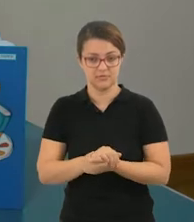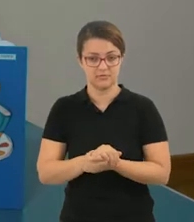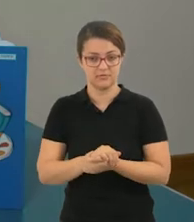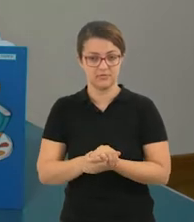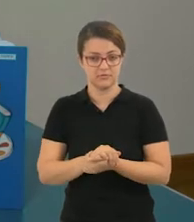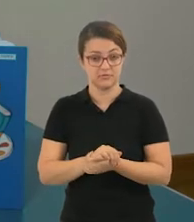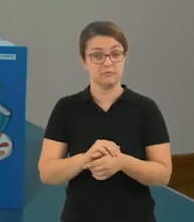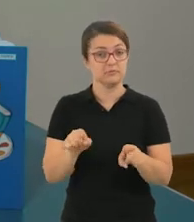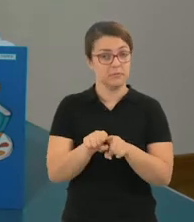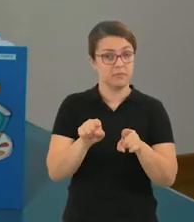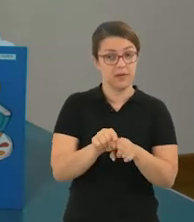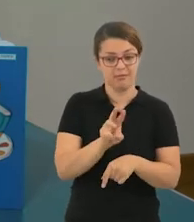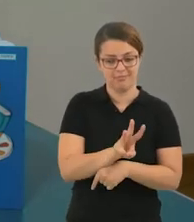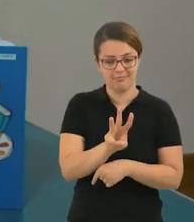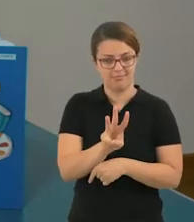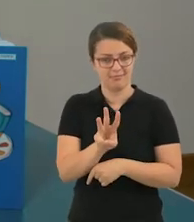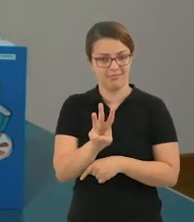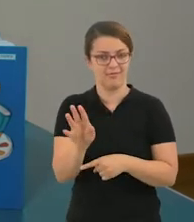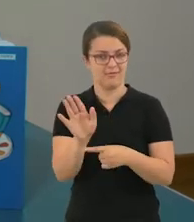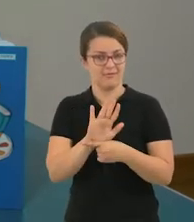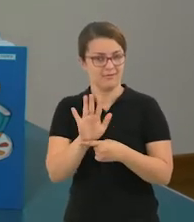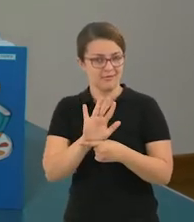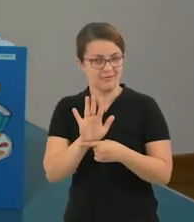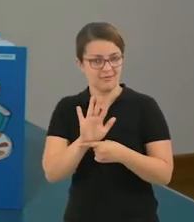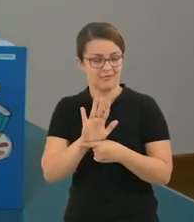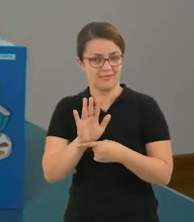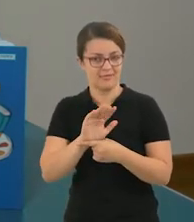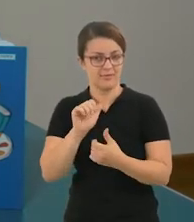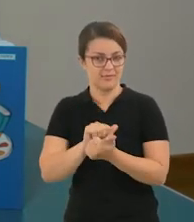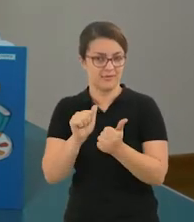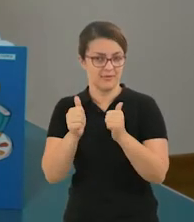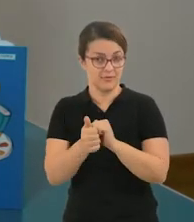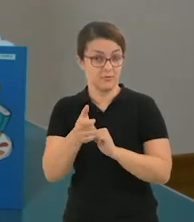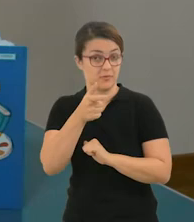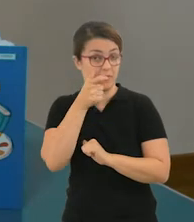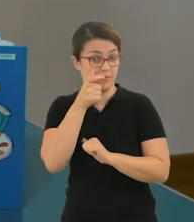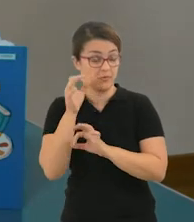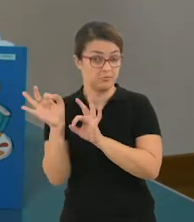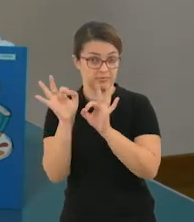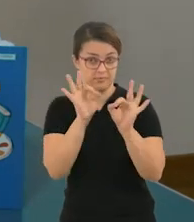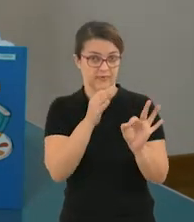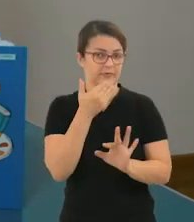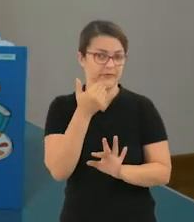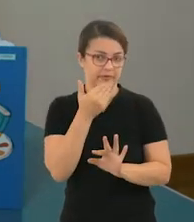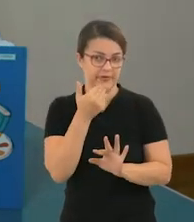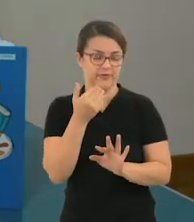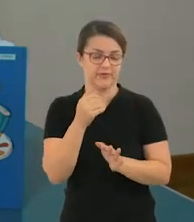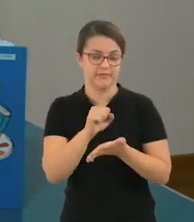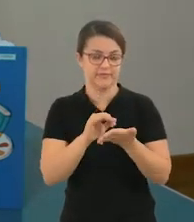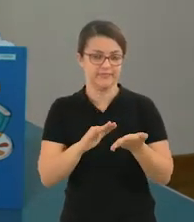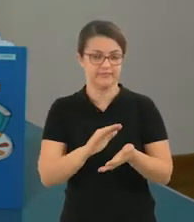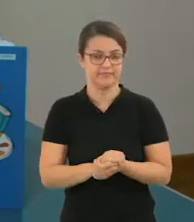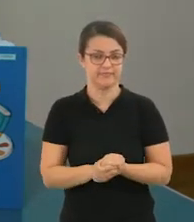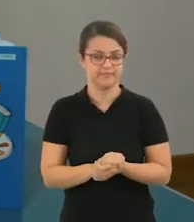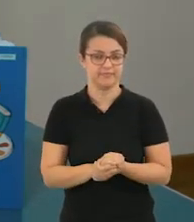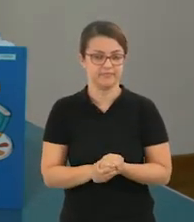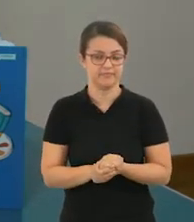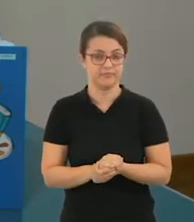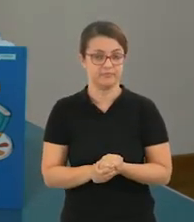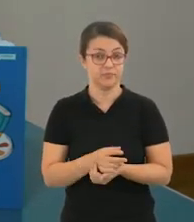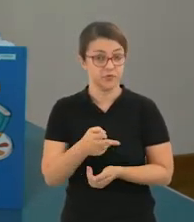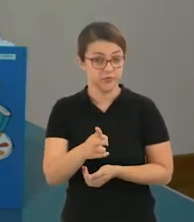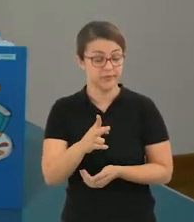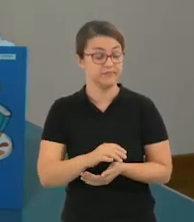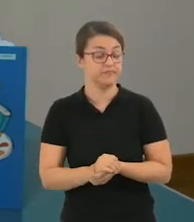links onde vocês poderão assistir os vídeos das adaptações para que fique mais fácil. Dando sequência, nós vamos falar um pouquinho sobre